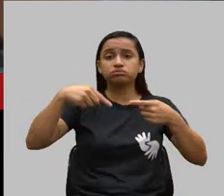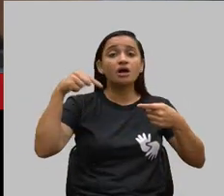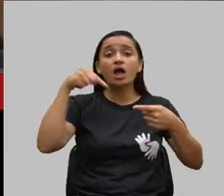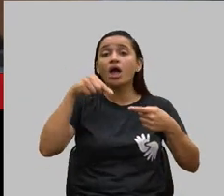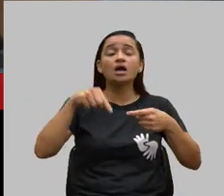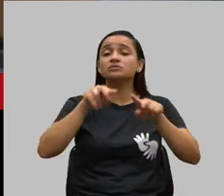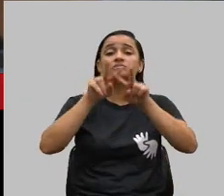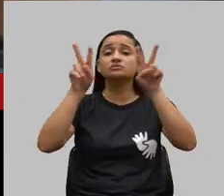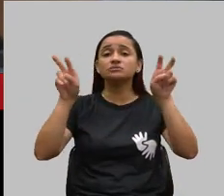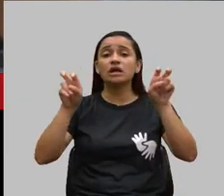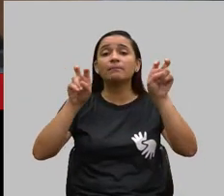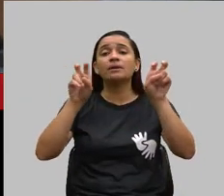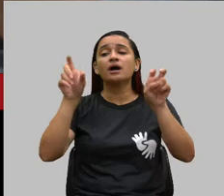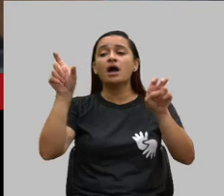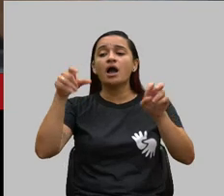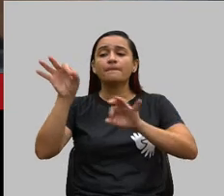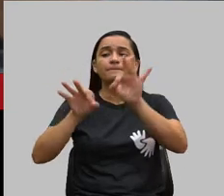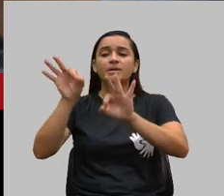dos planos de saúde.